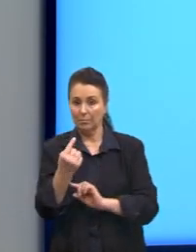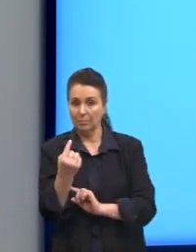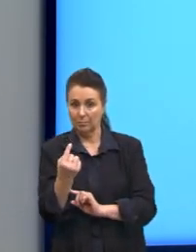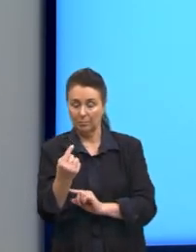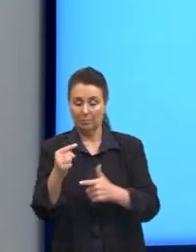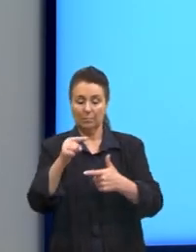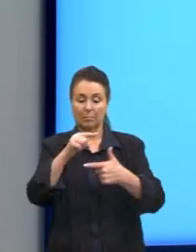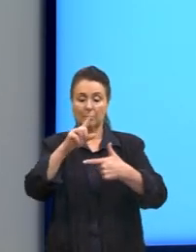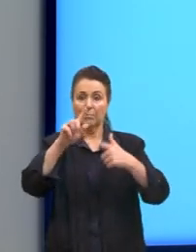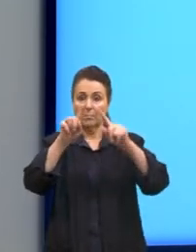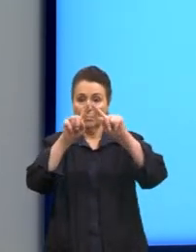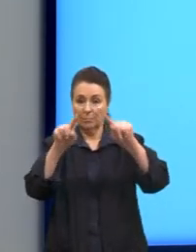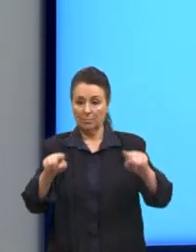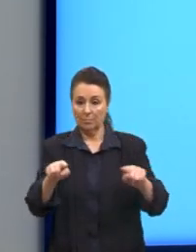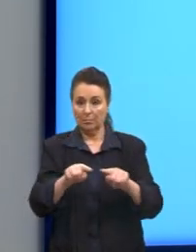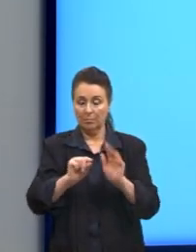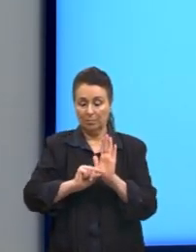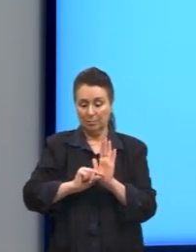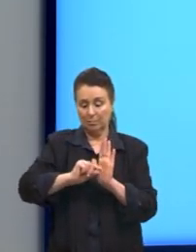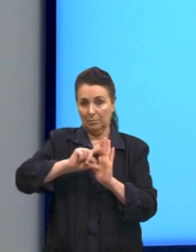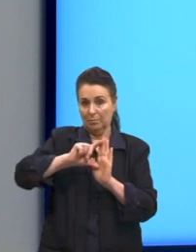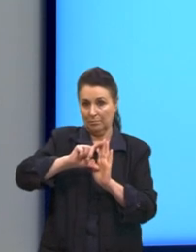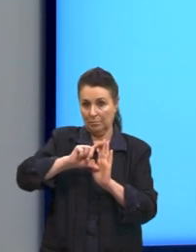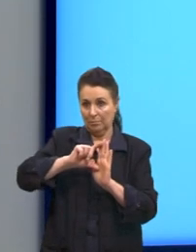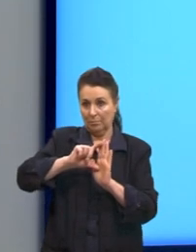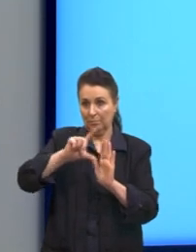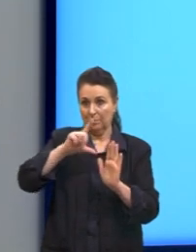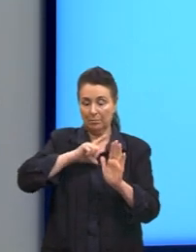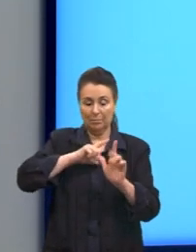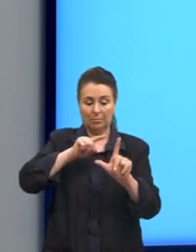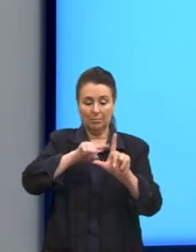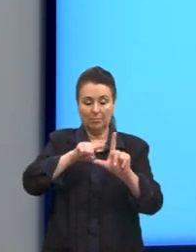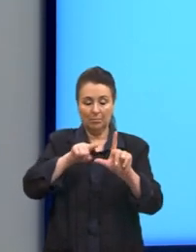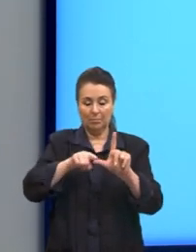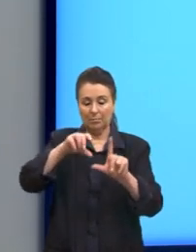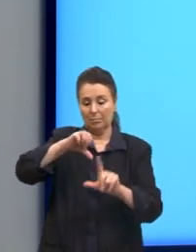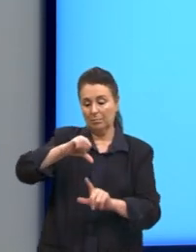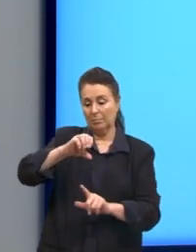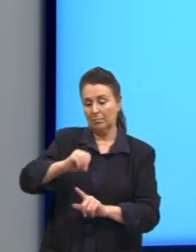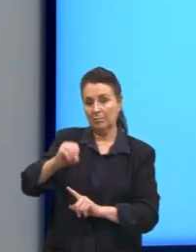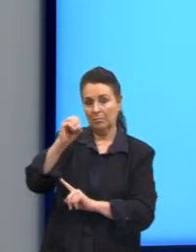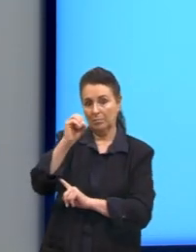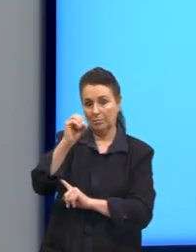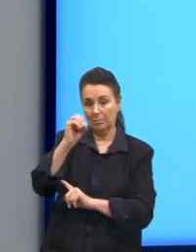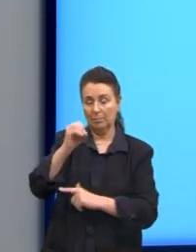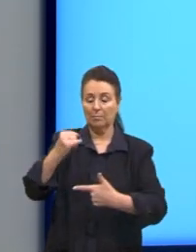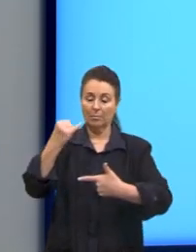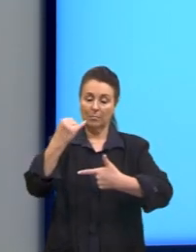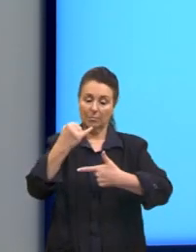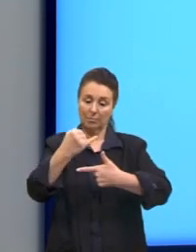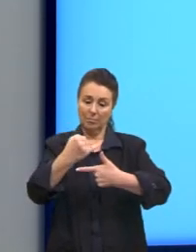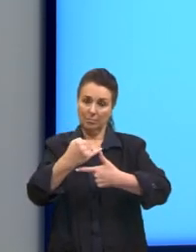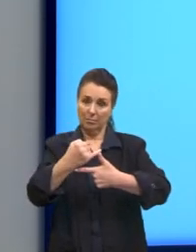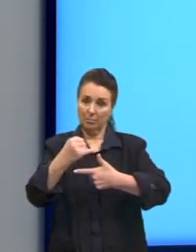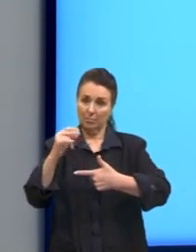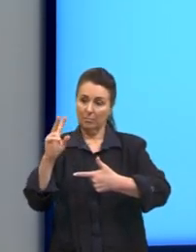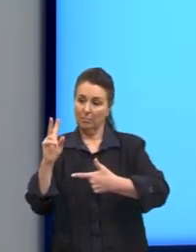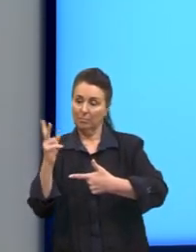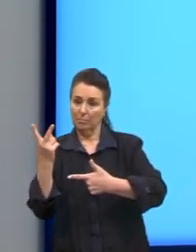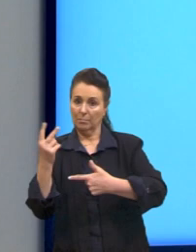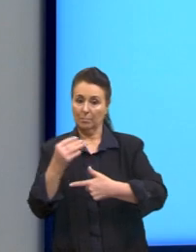triângulo maior, aqui nós temos o ângulo de 90, a hipotenusa vai ser 4